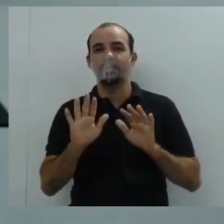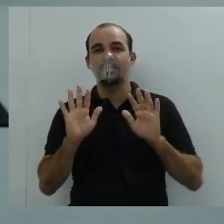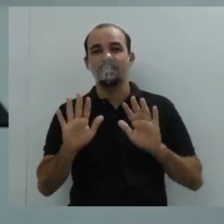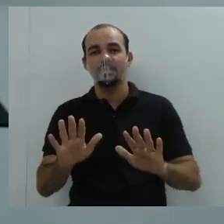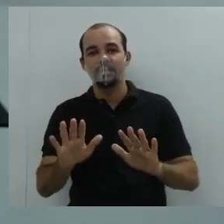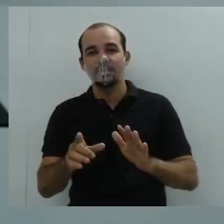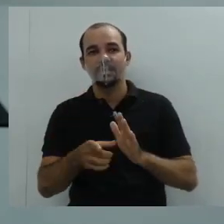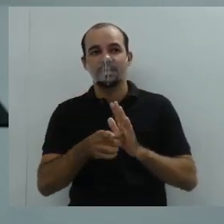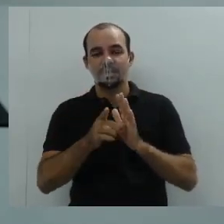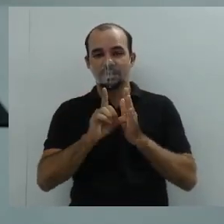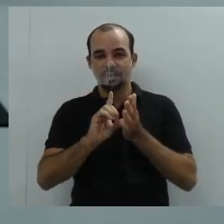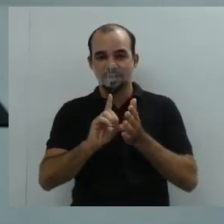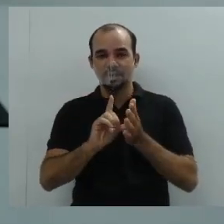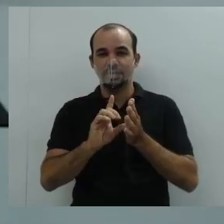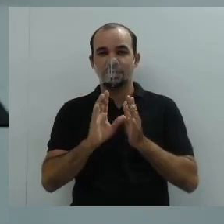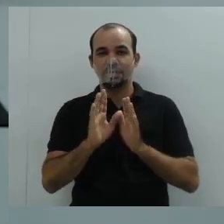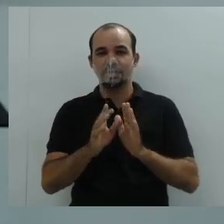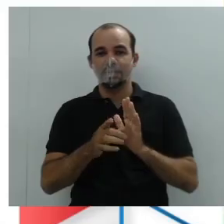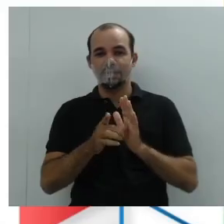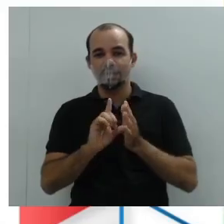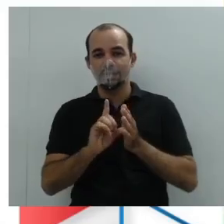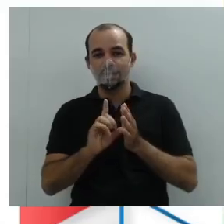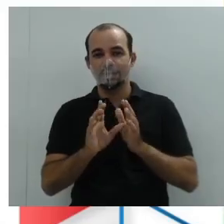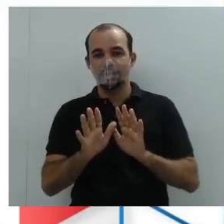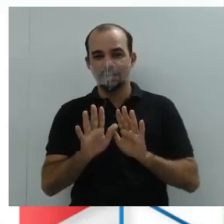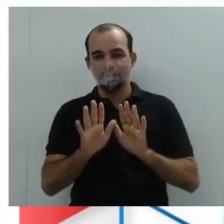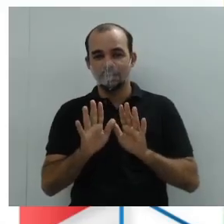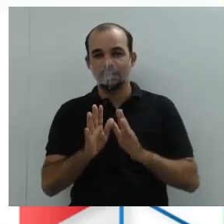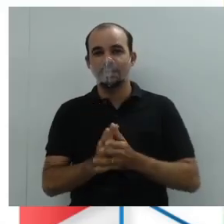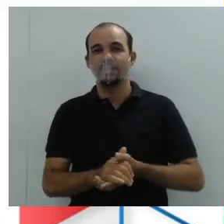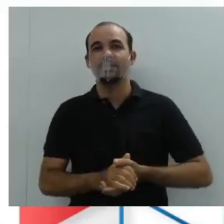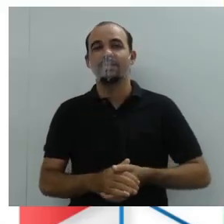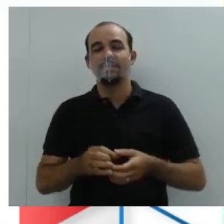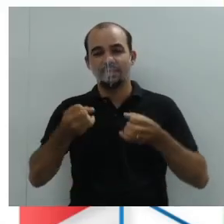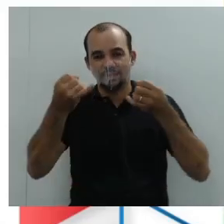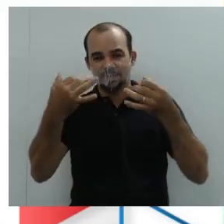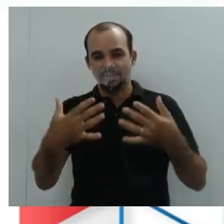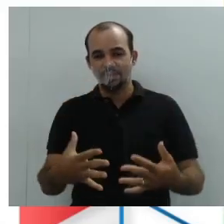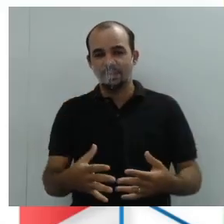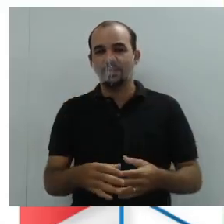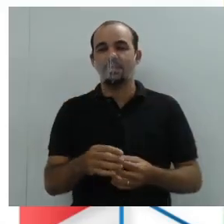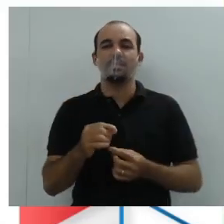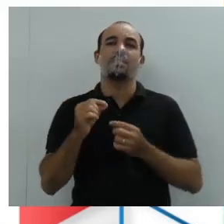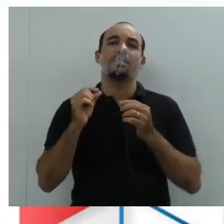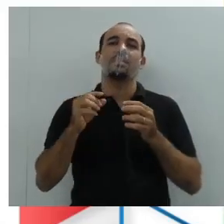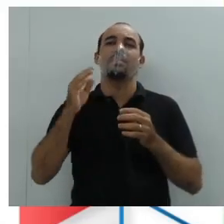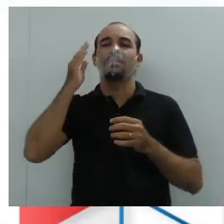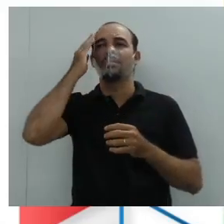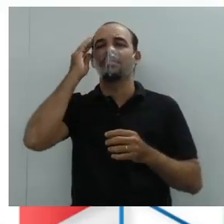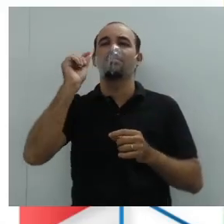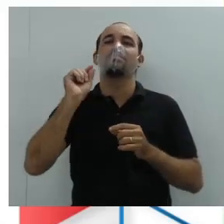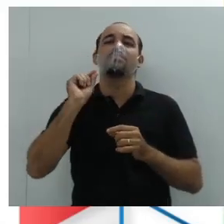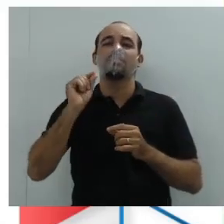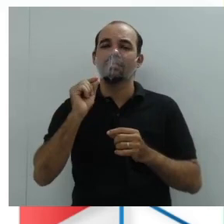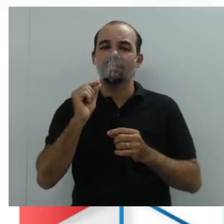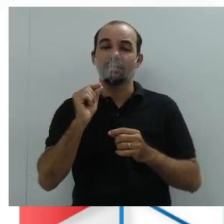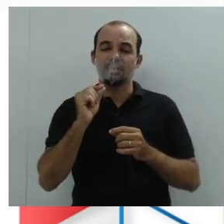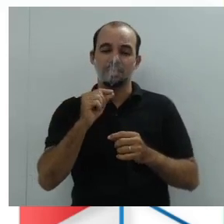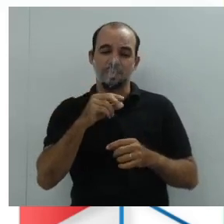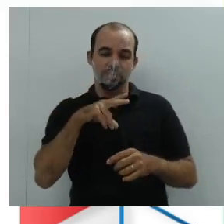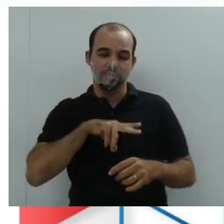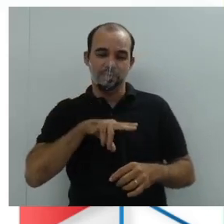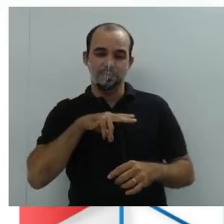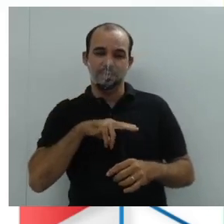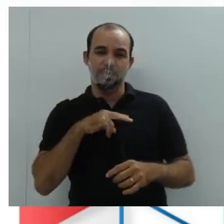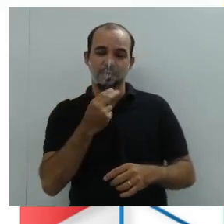disso, vamos debruçar um pouco mais sobre o que é estudar a língua. Não